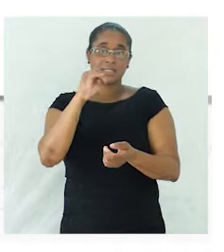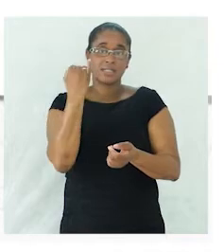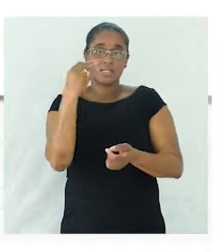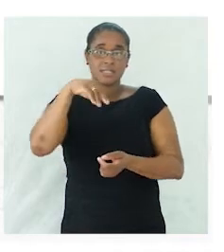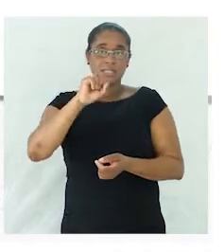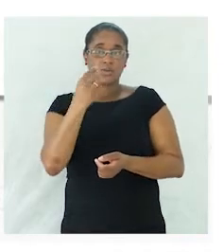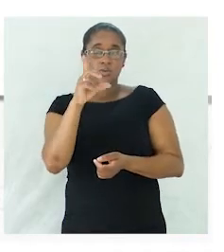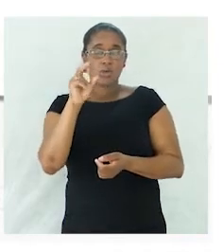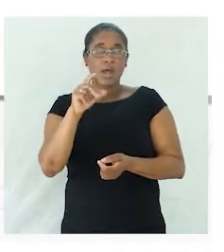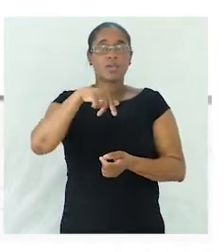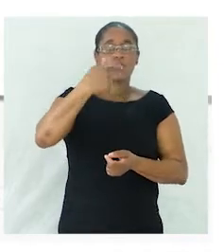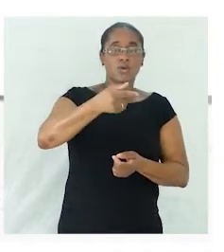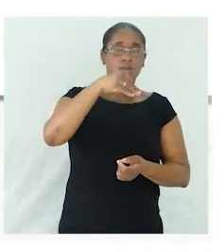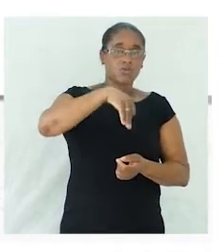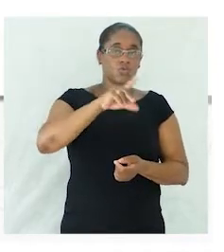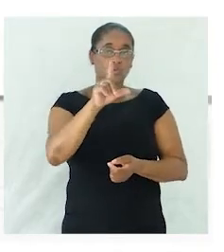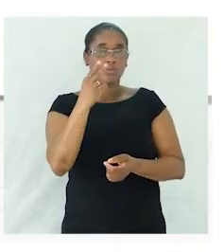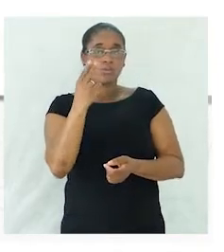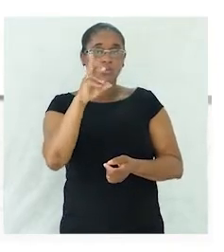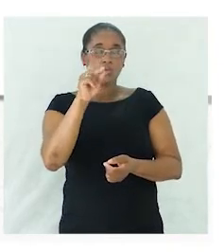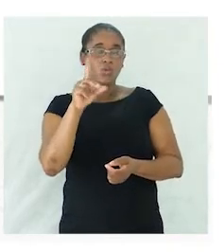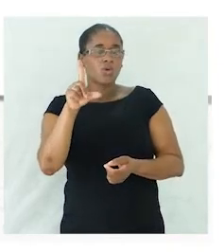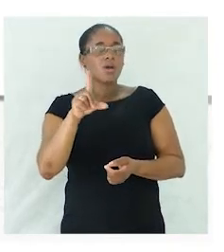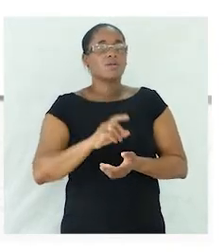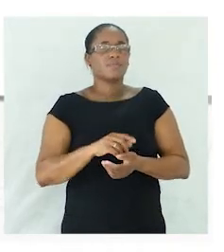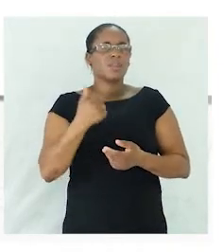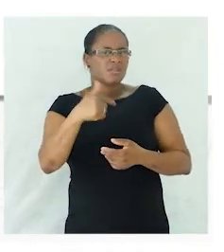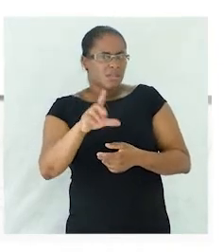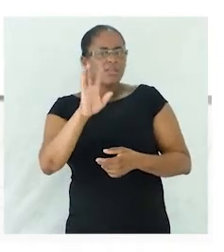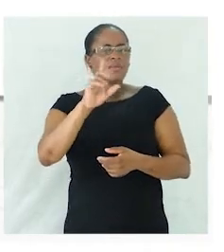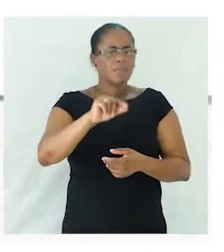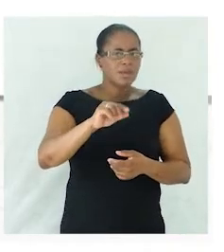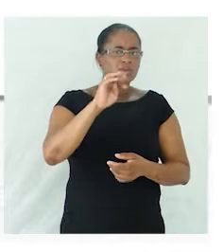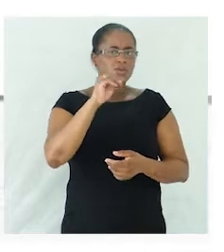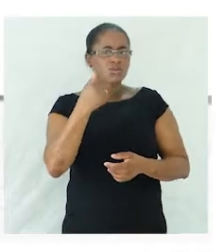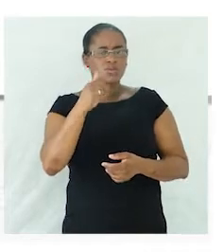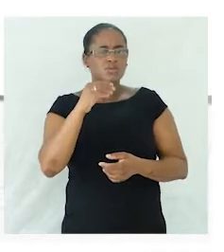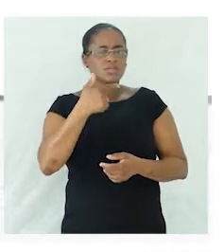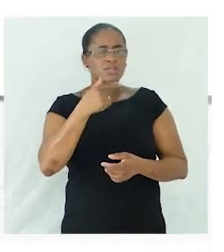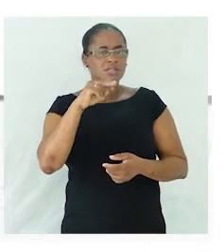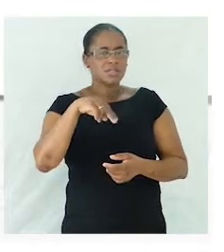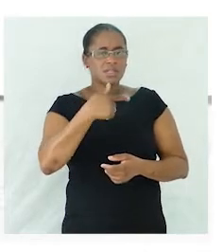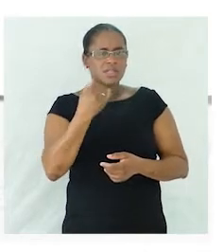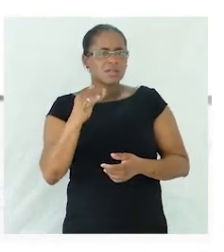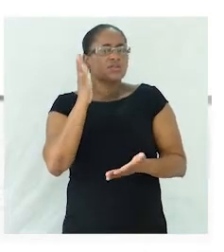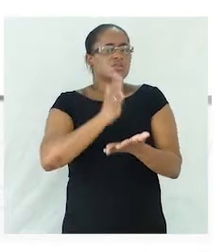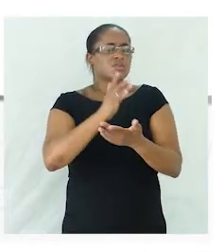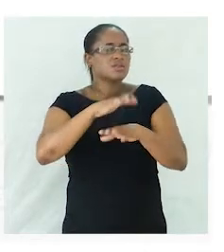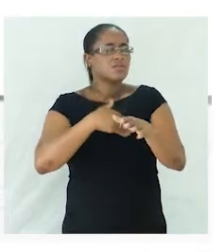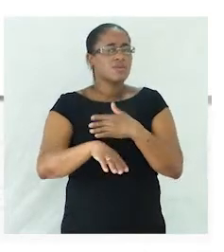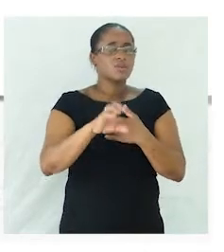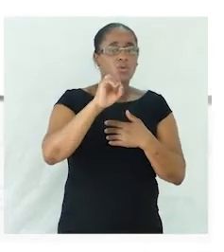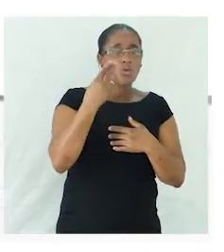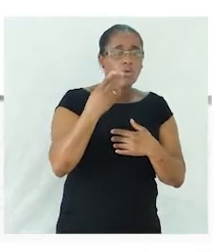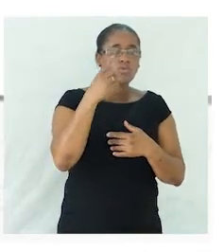Mas existem também substantivos que só se empregam ou no singular ou só se empregam no plural. Por